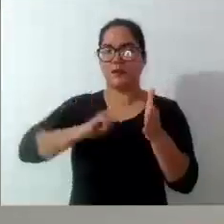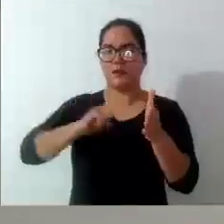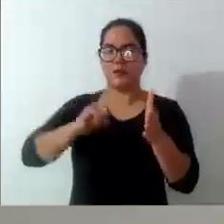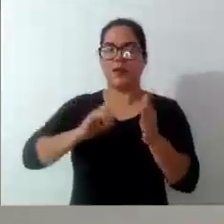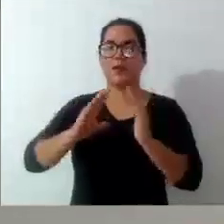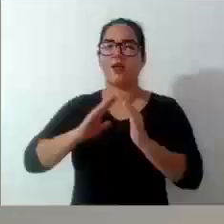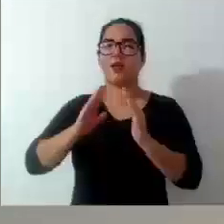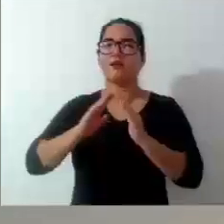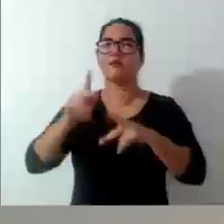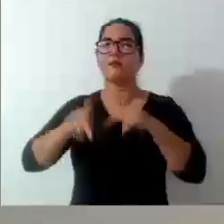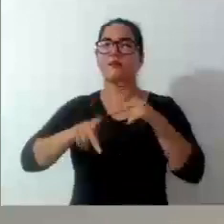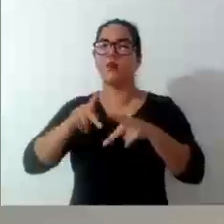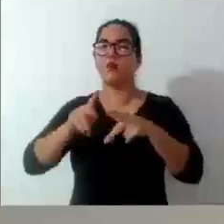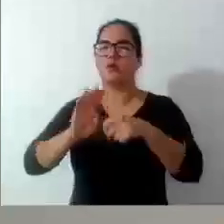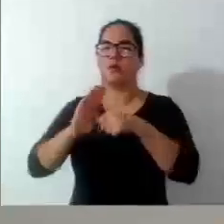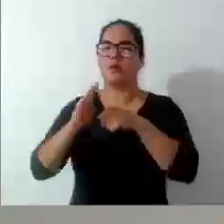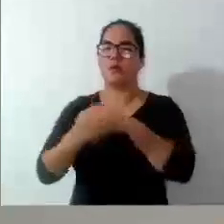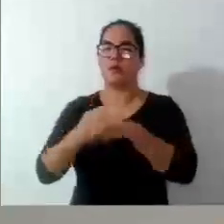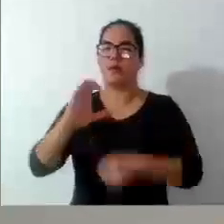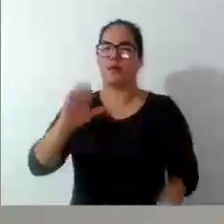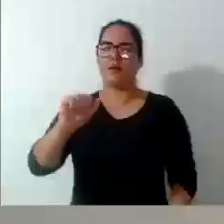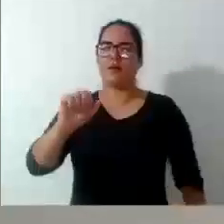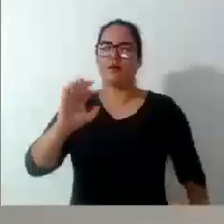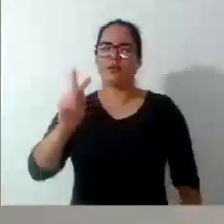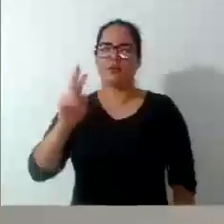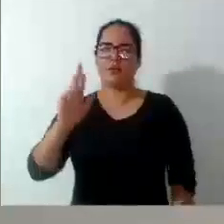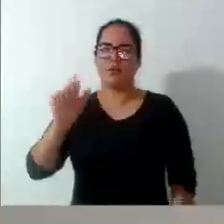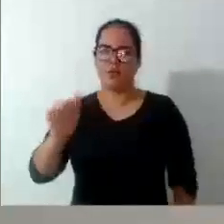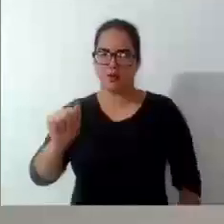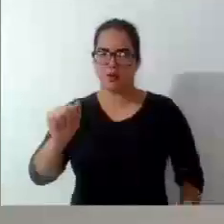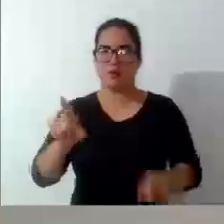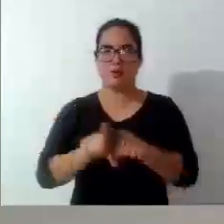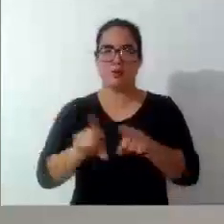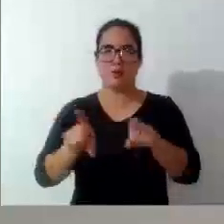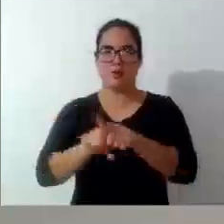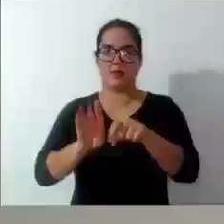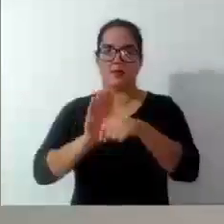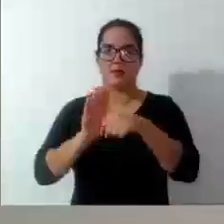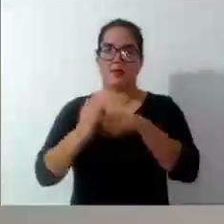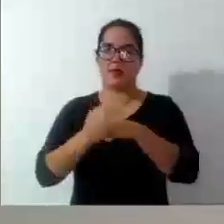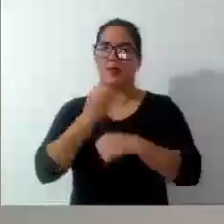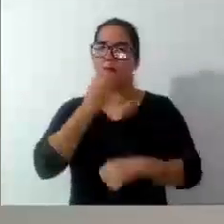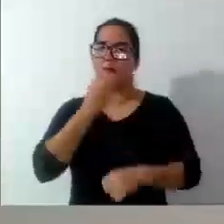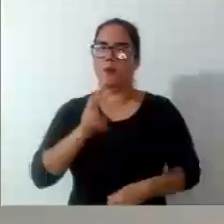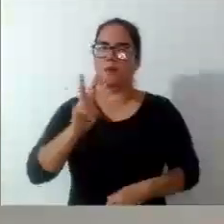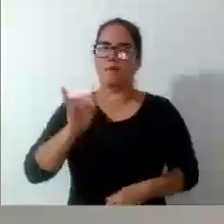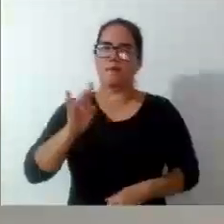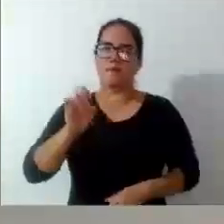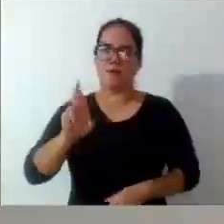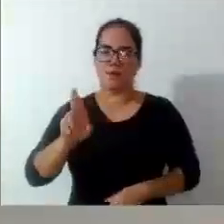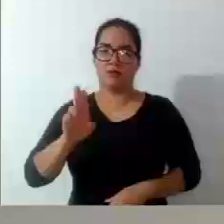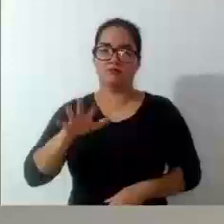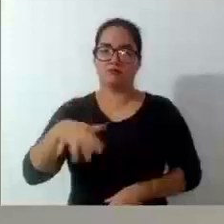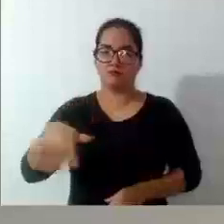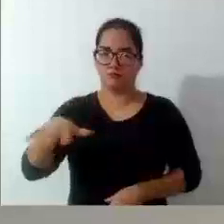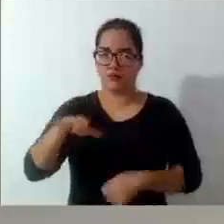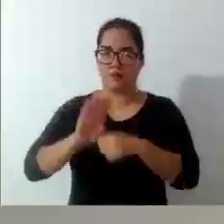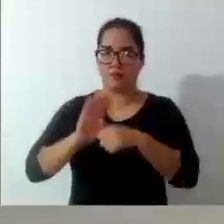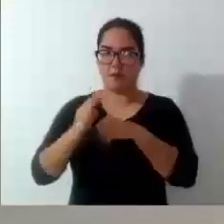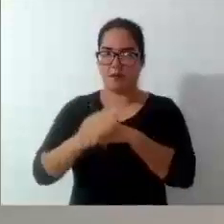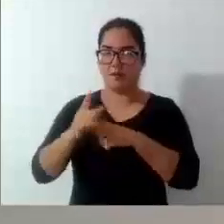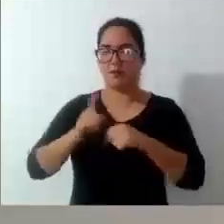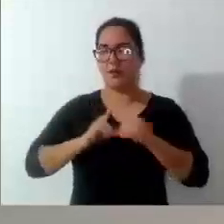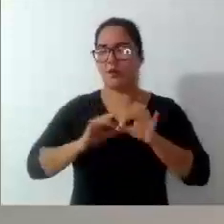Povo, nos bairros da Cachoeira, e também na Casa do Povo do bairro Bom Viver. Por quê? São bairros que ficam distantes,